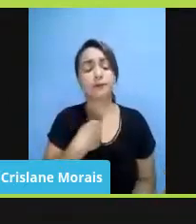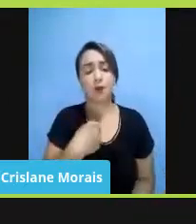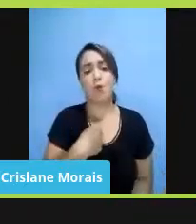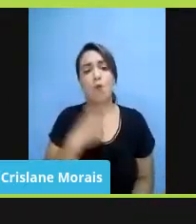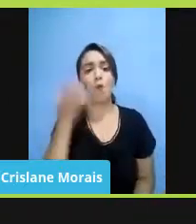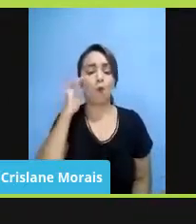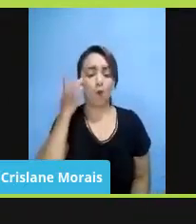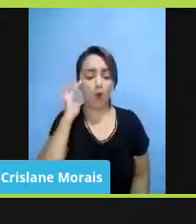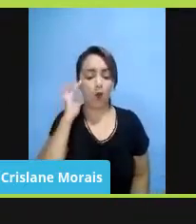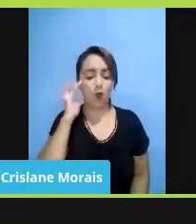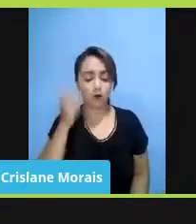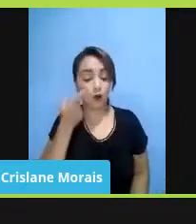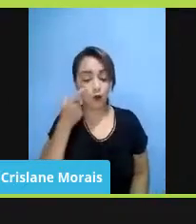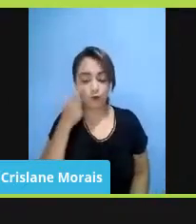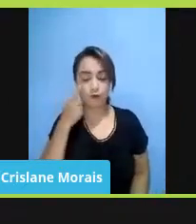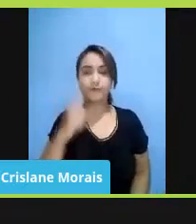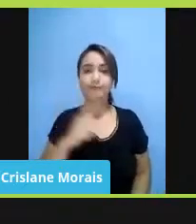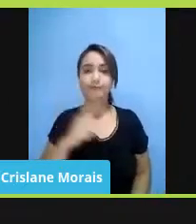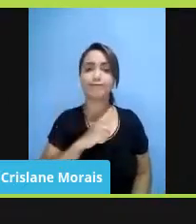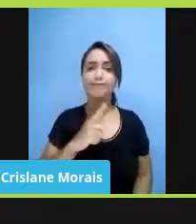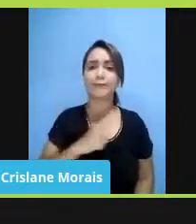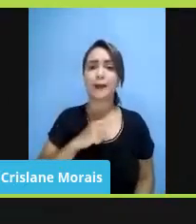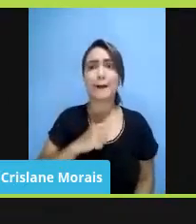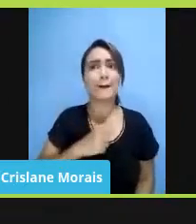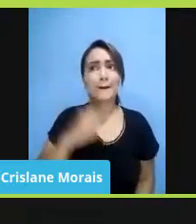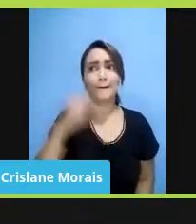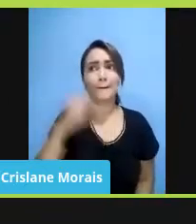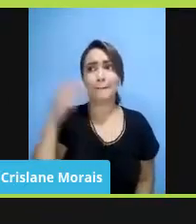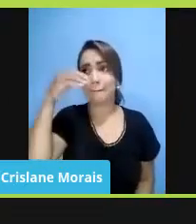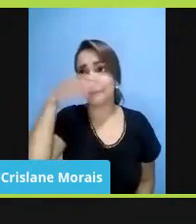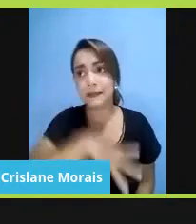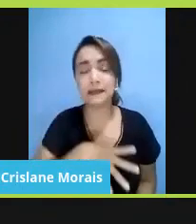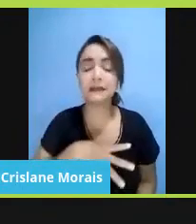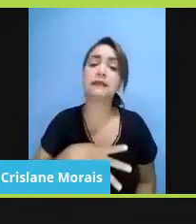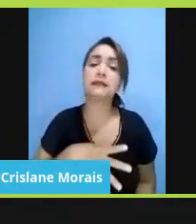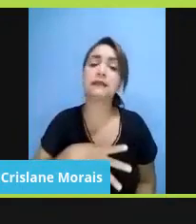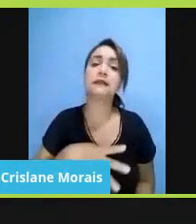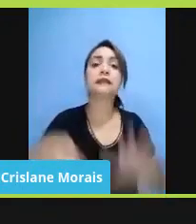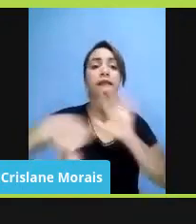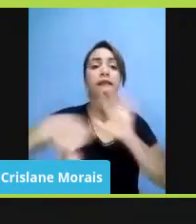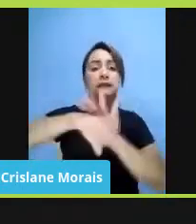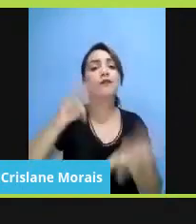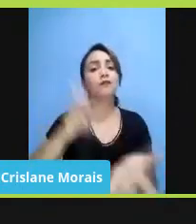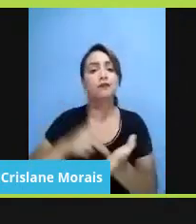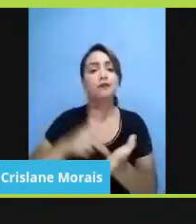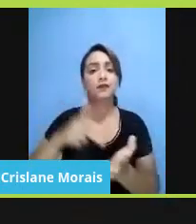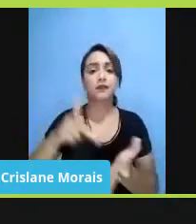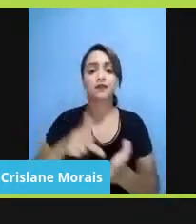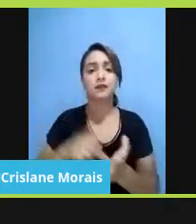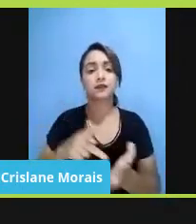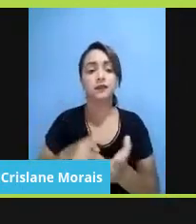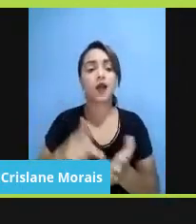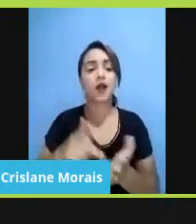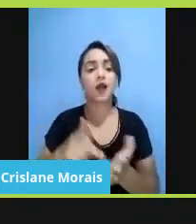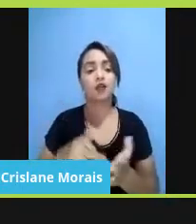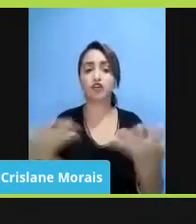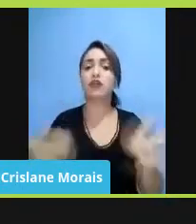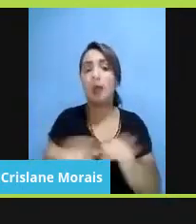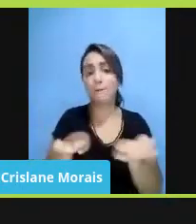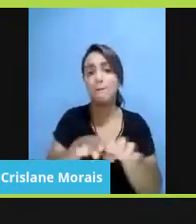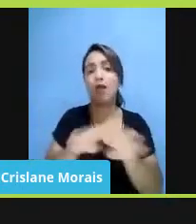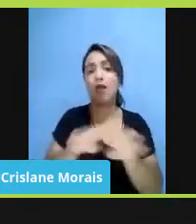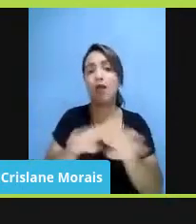vi, eu acho que tem tanto absurdo, eu acho que tem até criminal, sabe? Eu acho que tem um aspecto criminal, de falsidade,